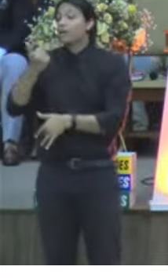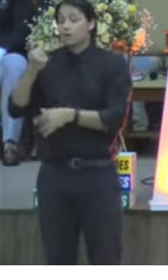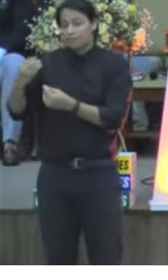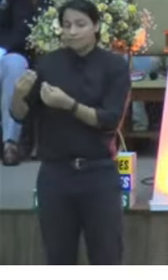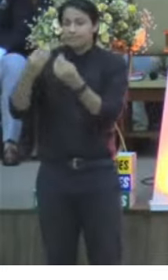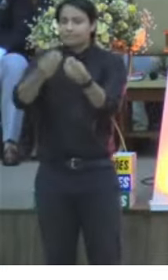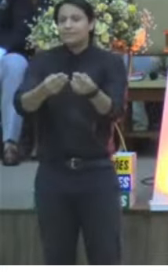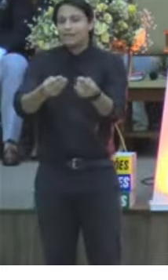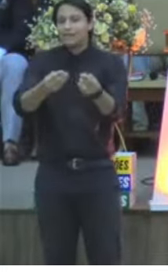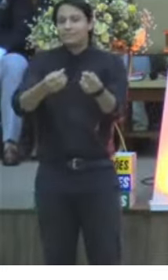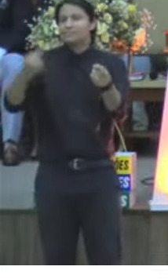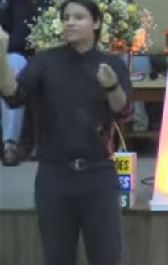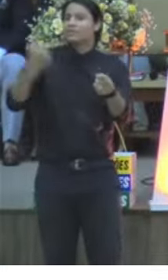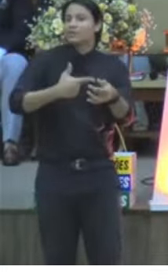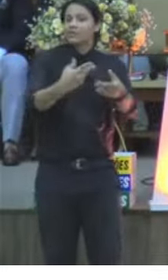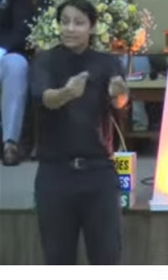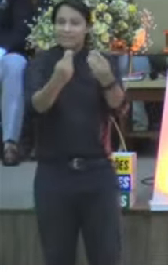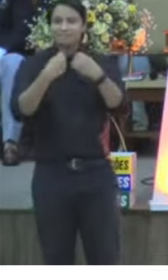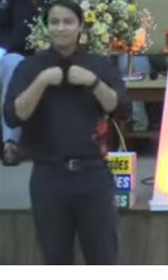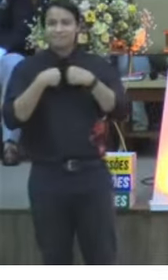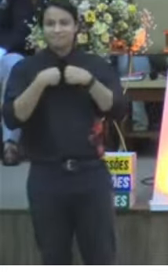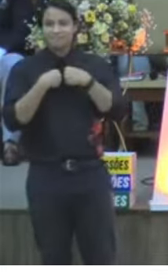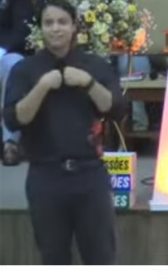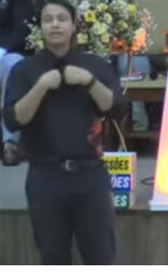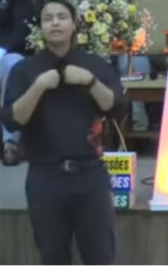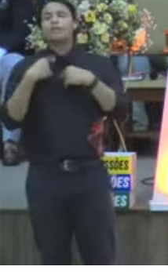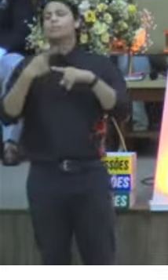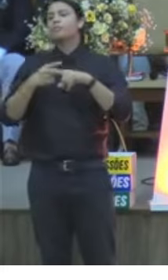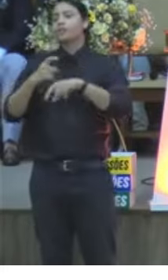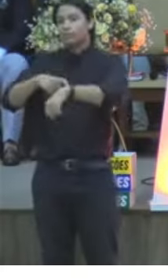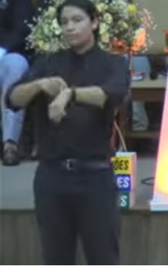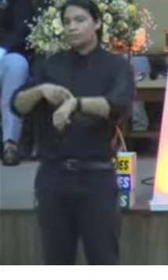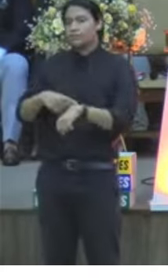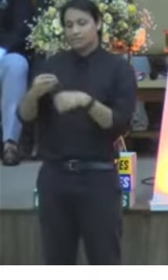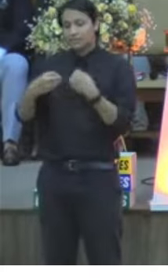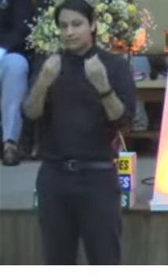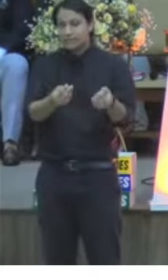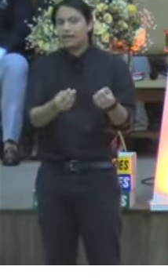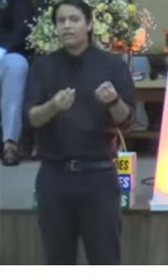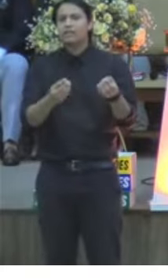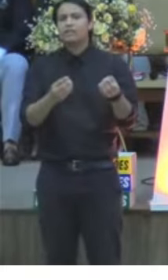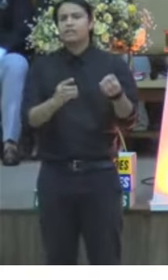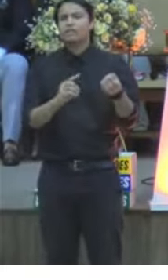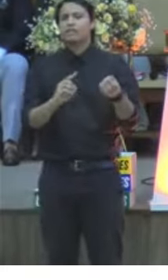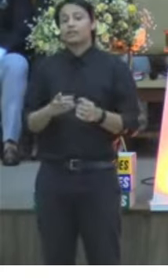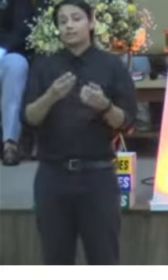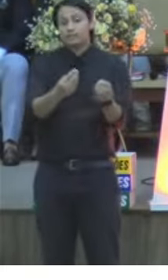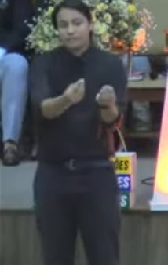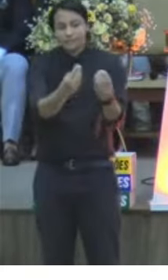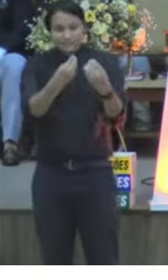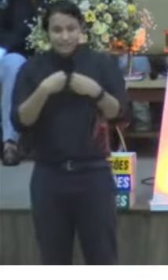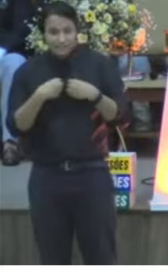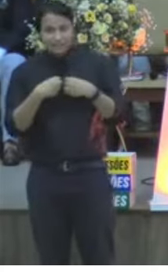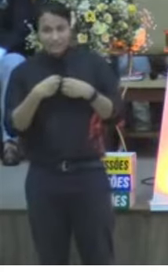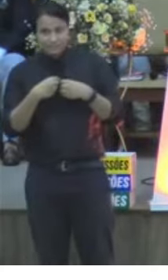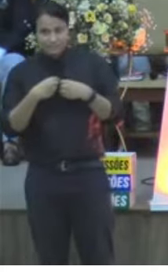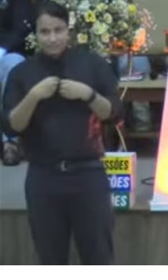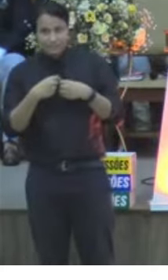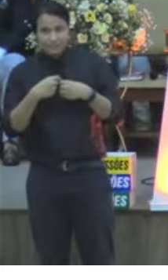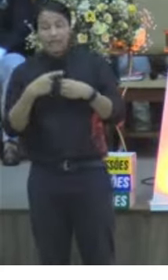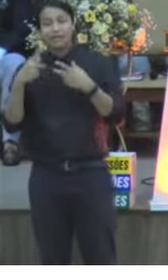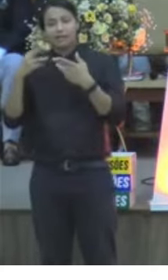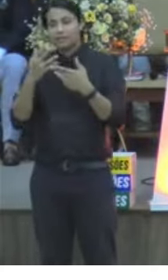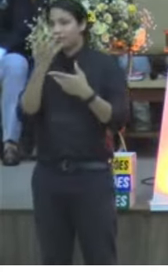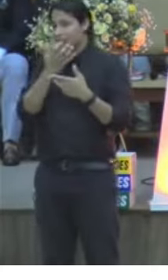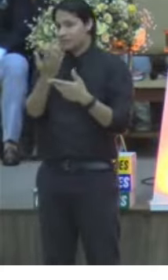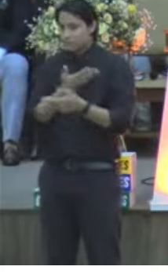porque quando você dá, você não vai receber só a medida certa. Aí tu vai chegar, como diz um cantor